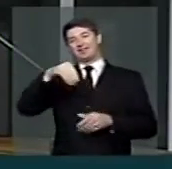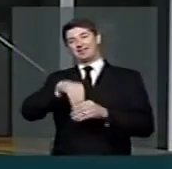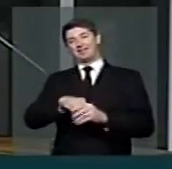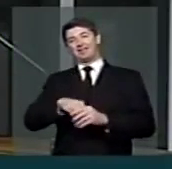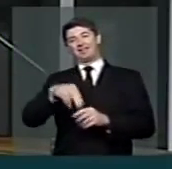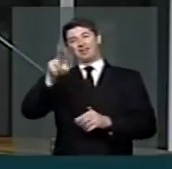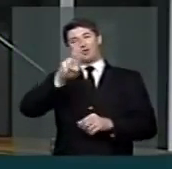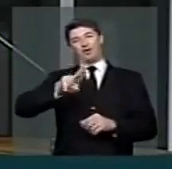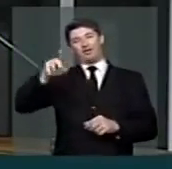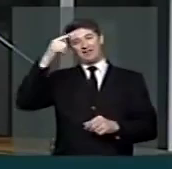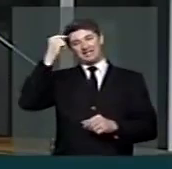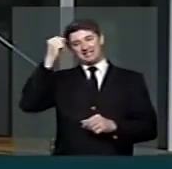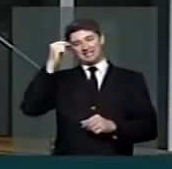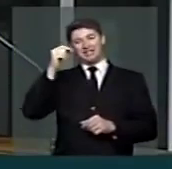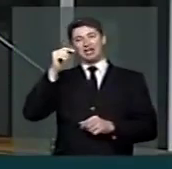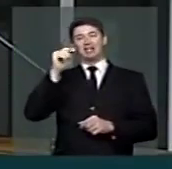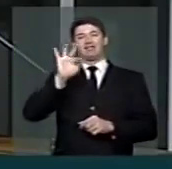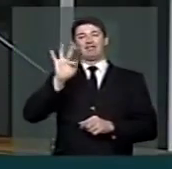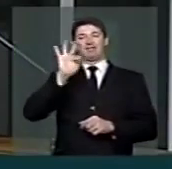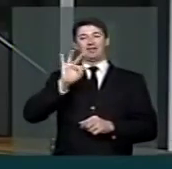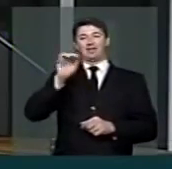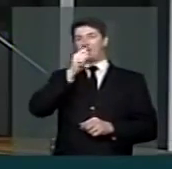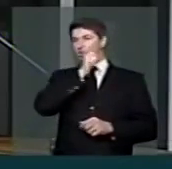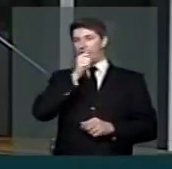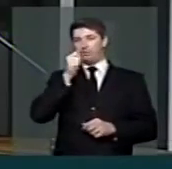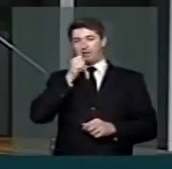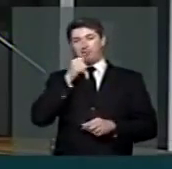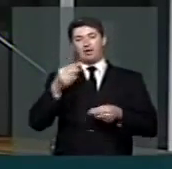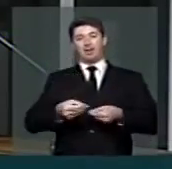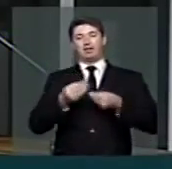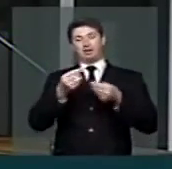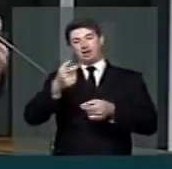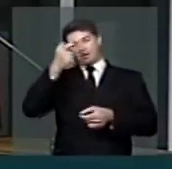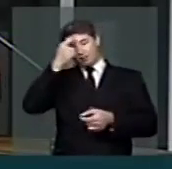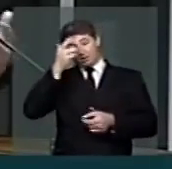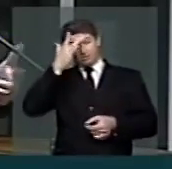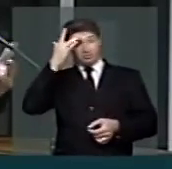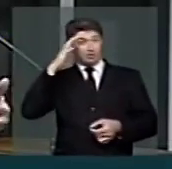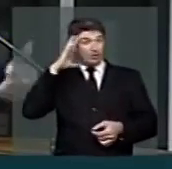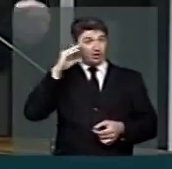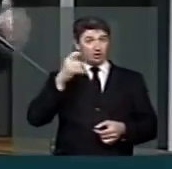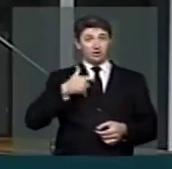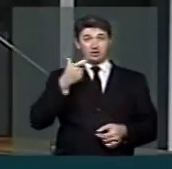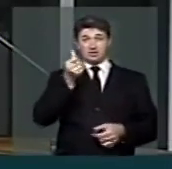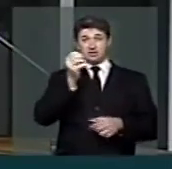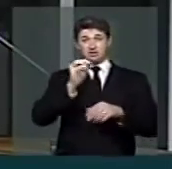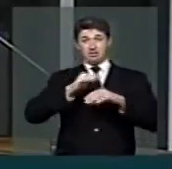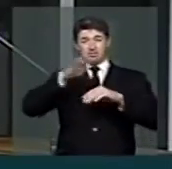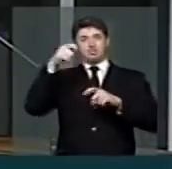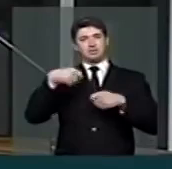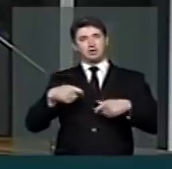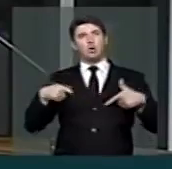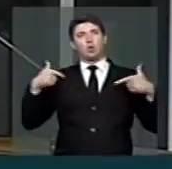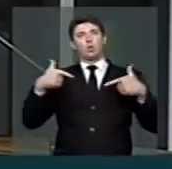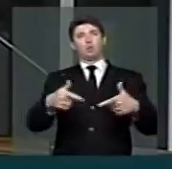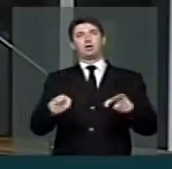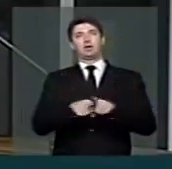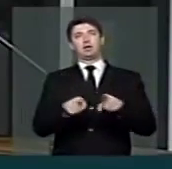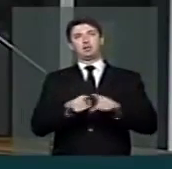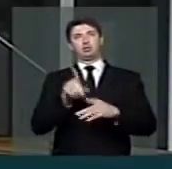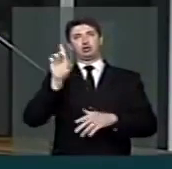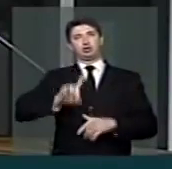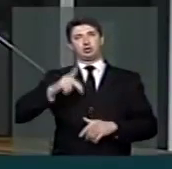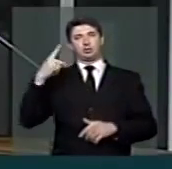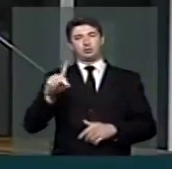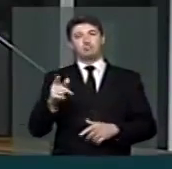Universidade Federal do Amapá, também criando consciência de que o idoso, a pessoa com mais de 60 anos, precisa lutar pelos seus direitos, precisa se